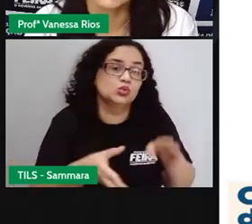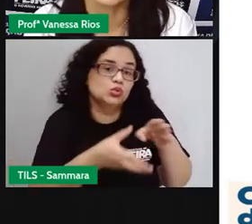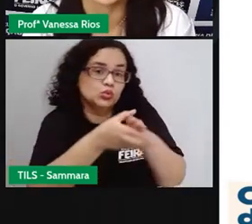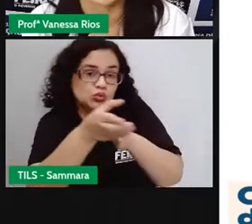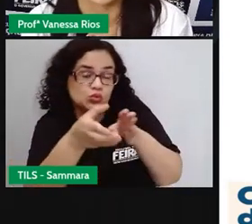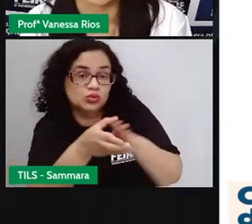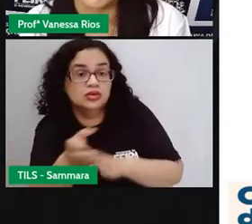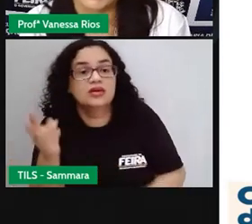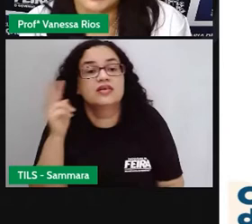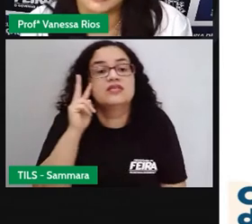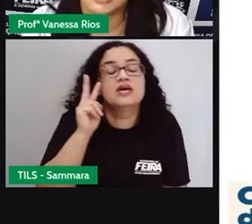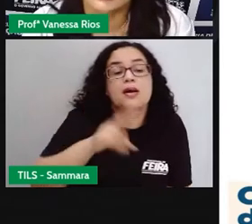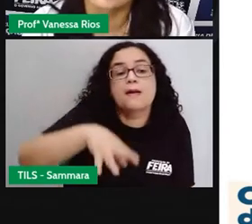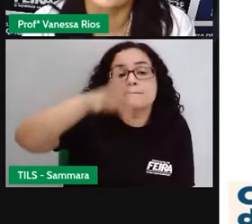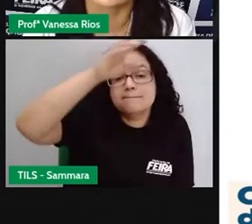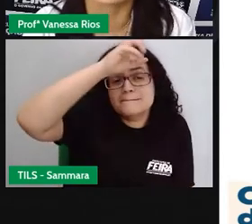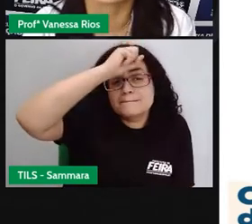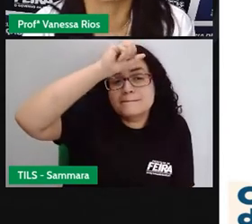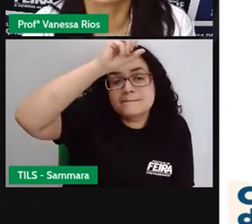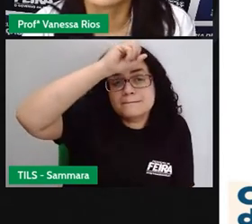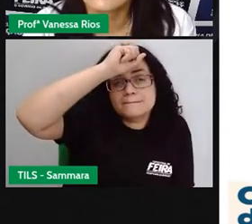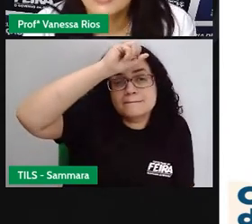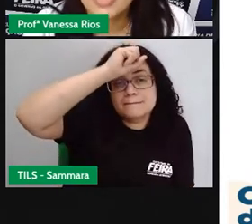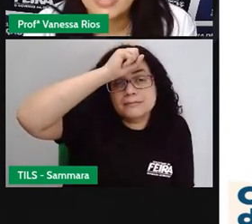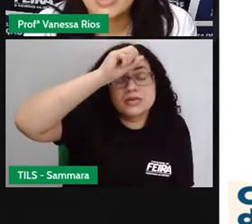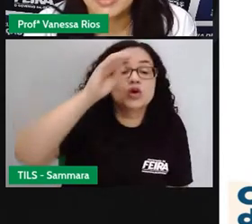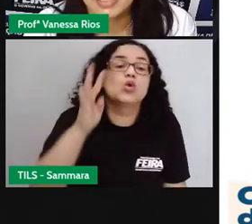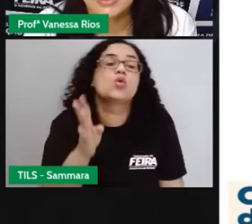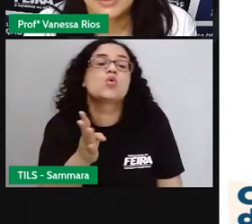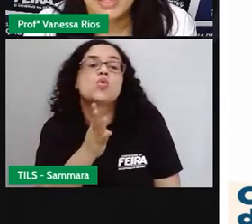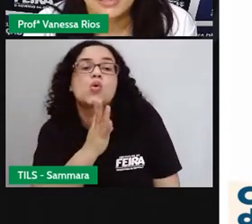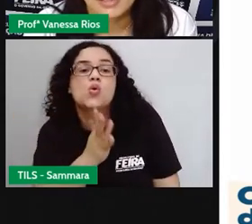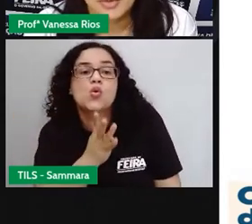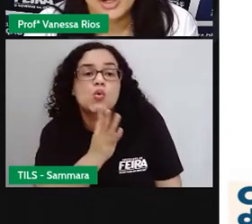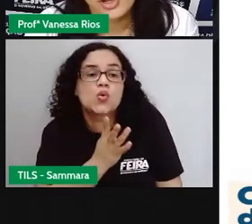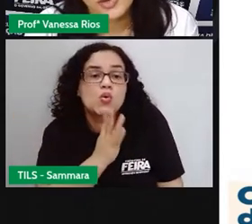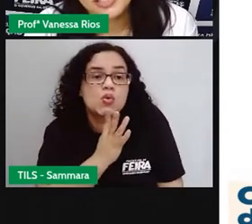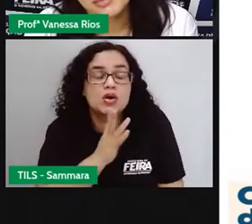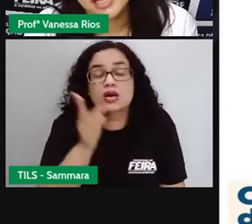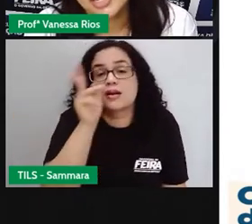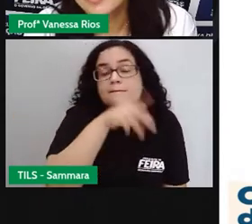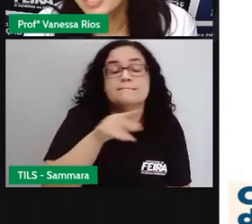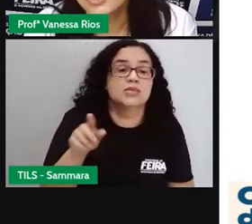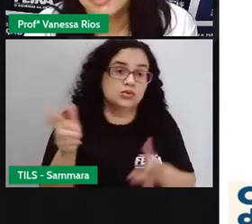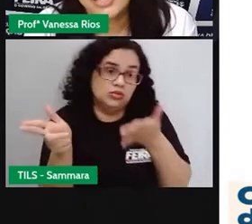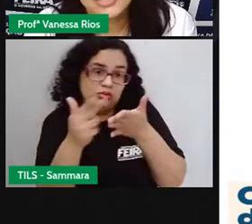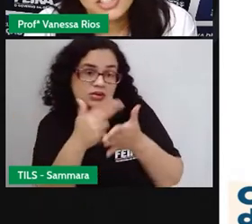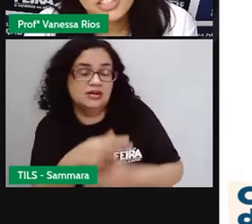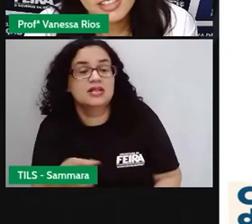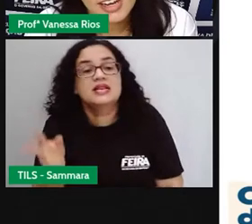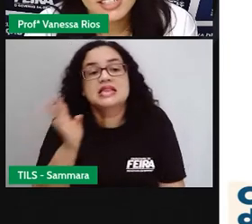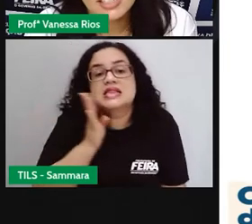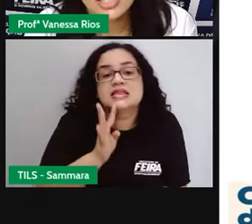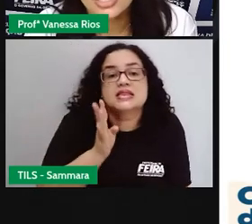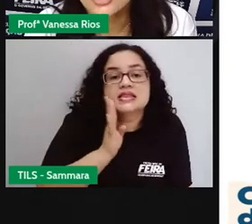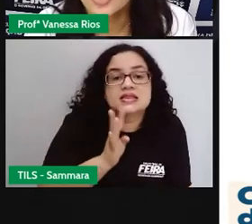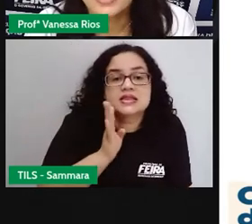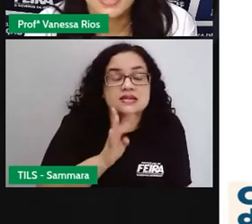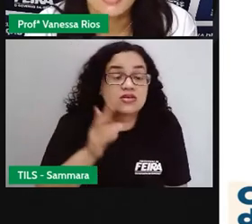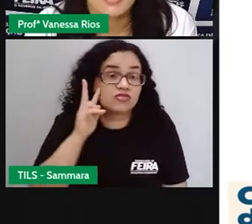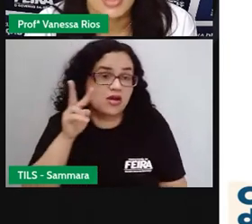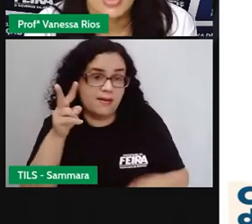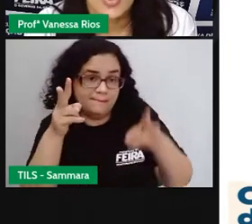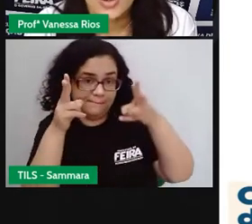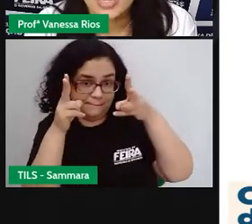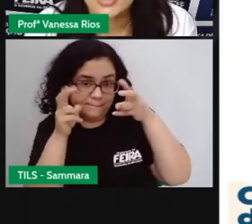orientando, nos fazendo aprender, nos trazendo conhecimento. Então para colocar essa imagem é porque achou bastante interessante a gente